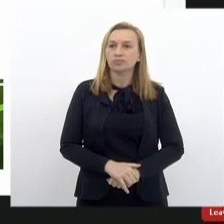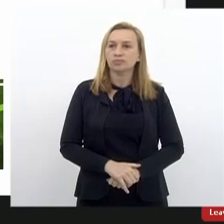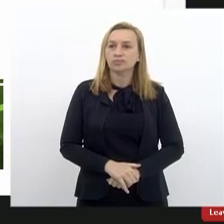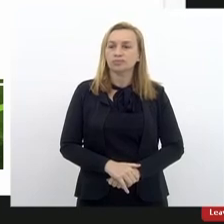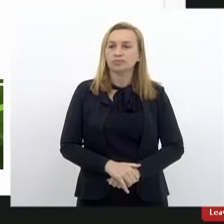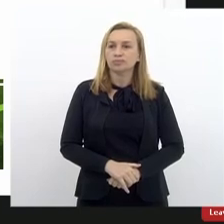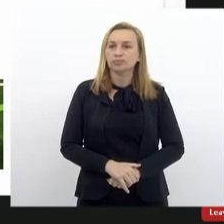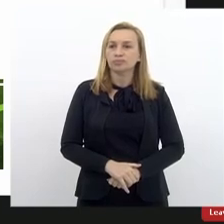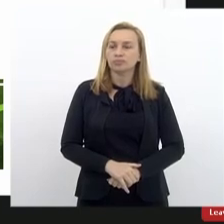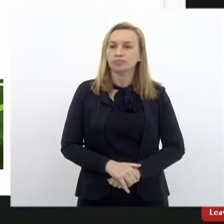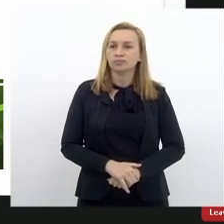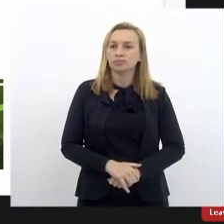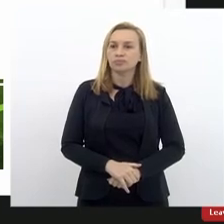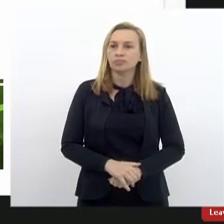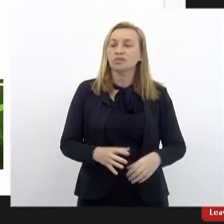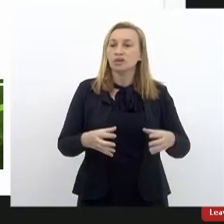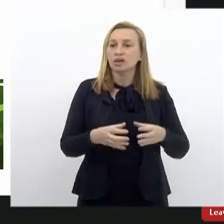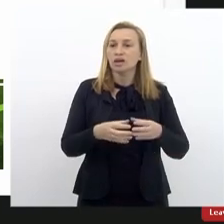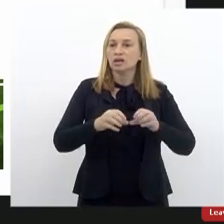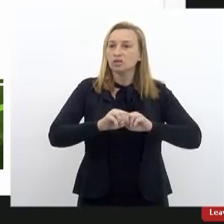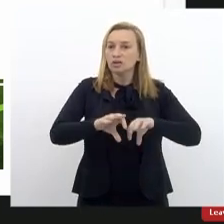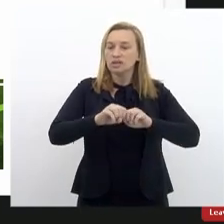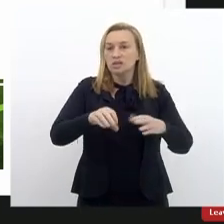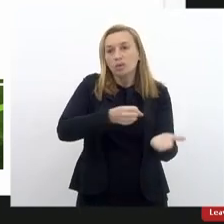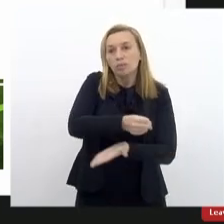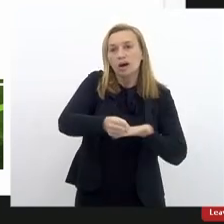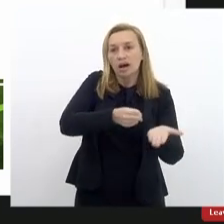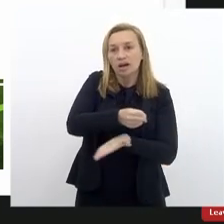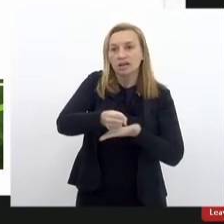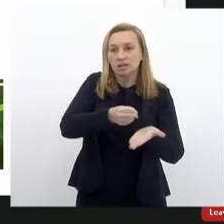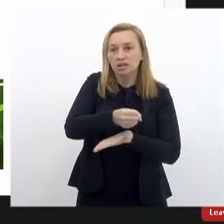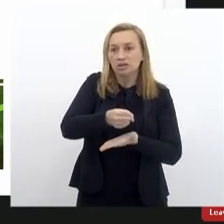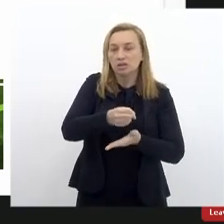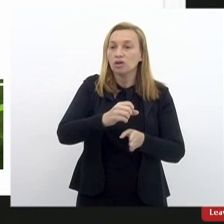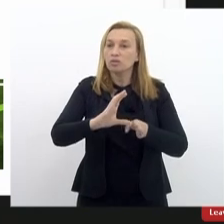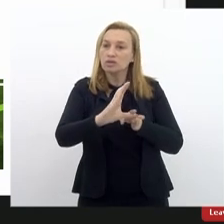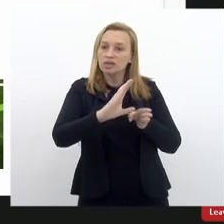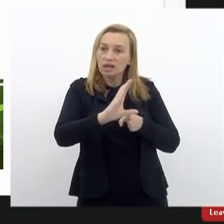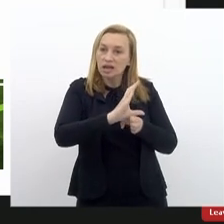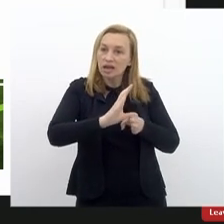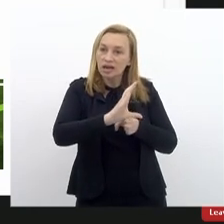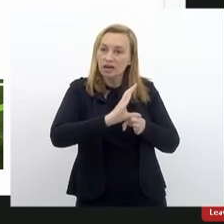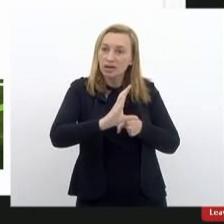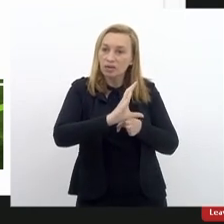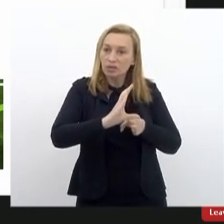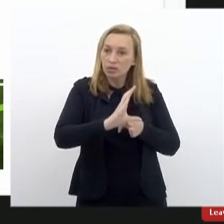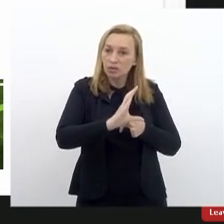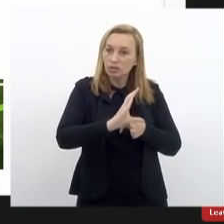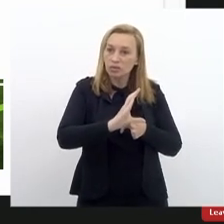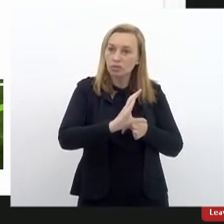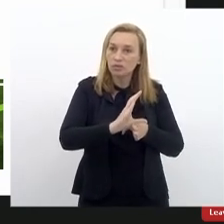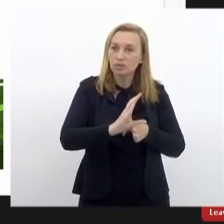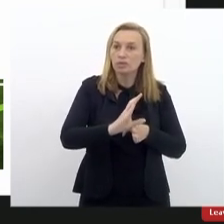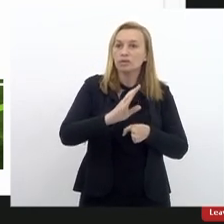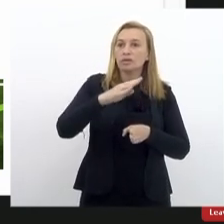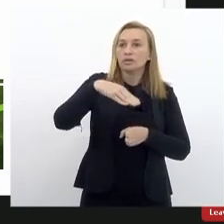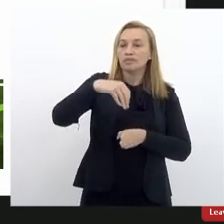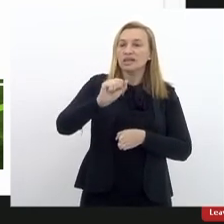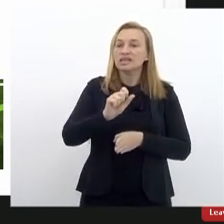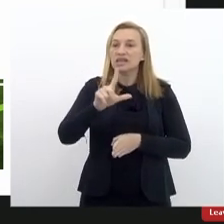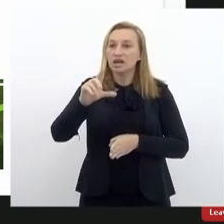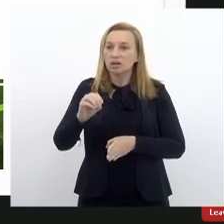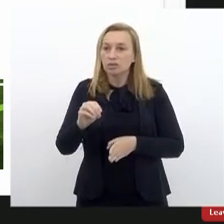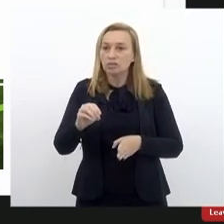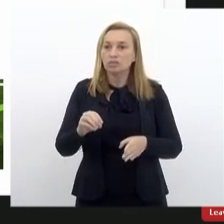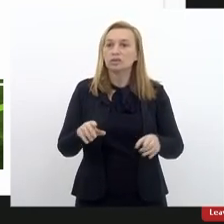A Câmara de Educação Básica, presidida pelo conselheiro Marcelo Mocarzel, cujo vice-presidente é o conselheiro Fernando Leite, com